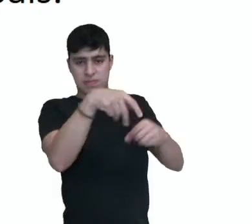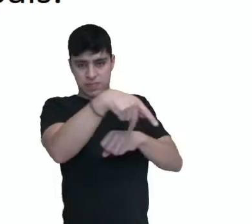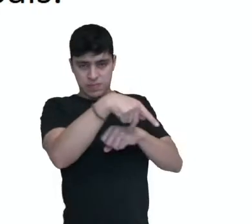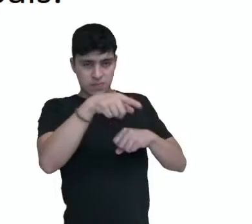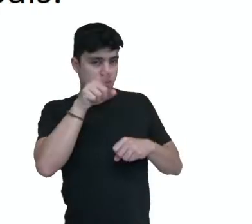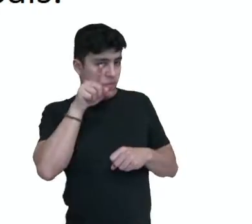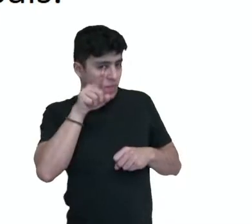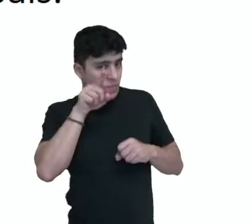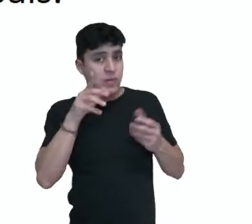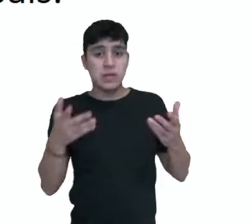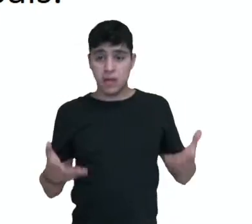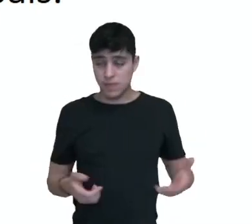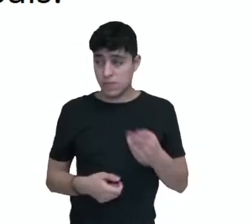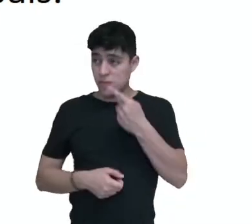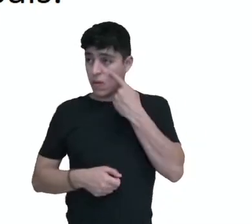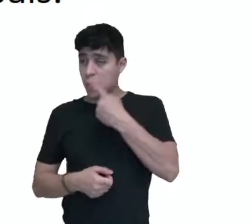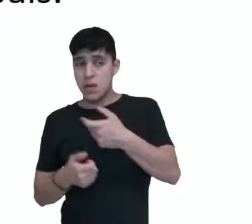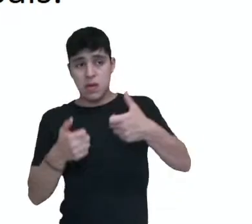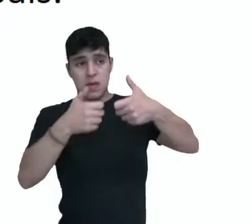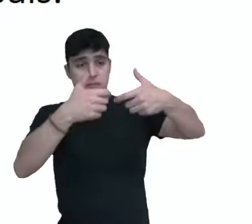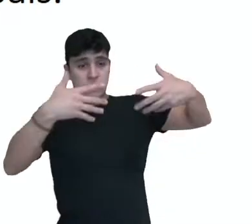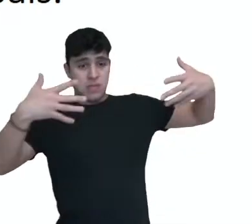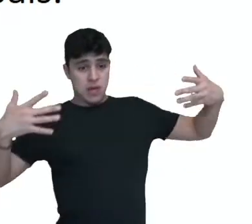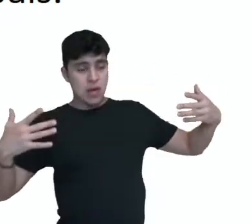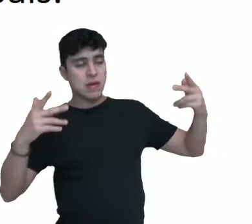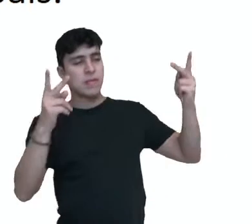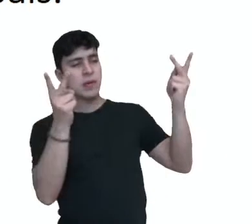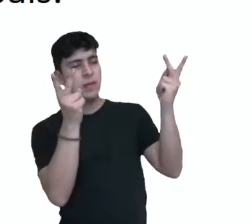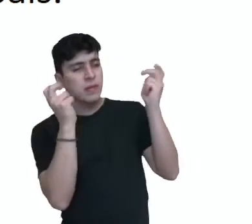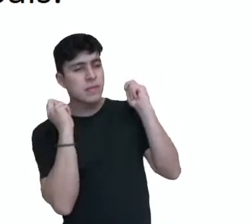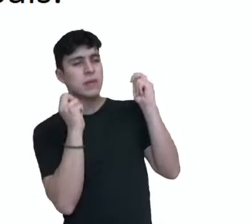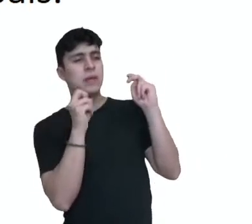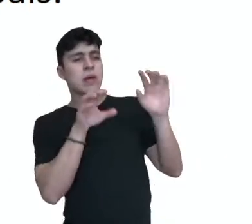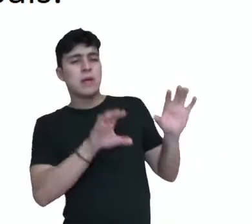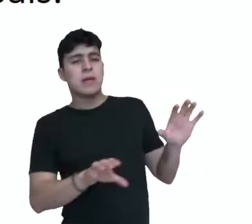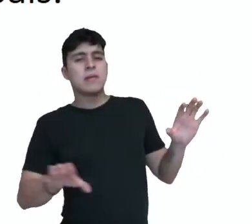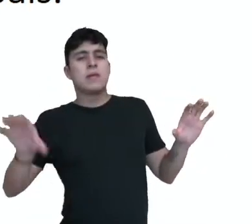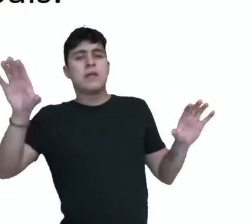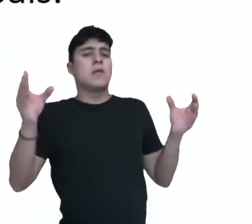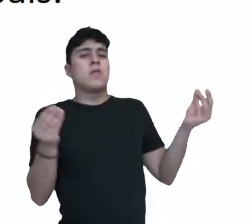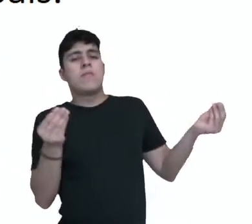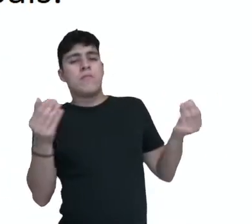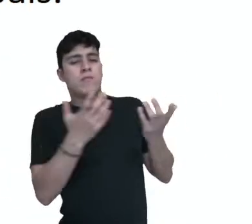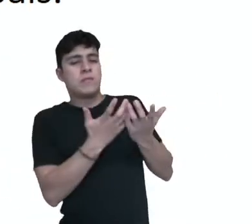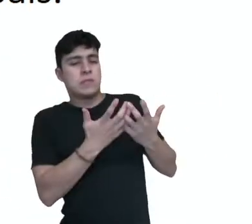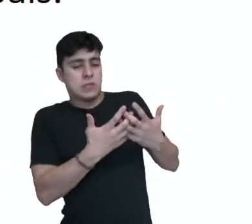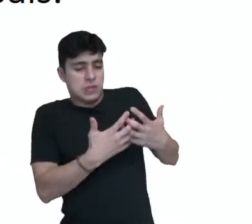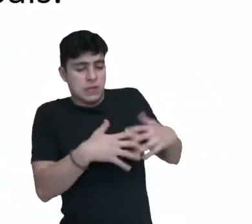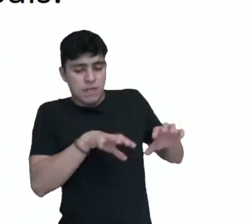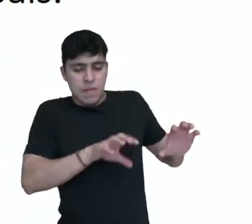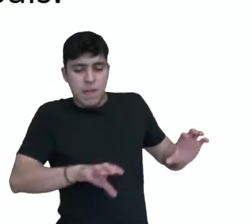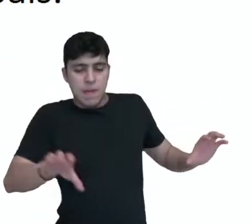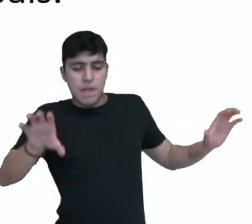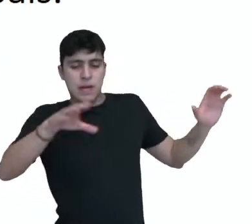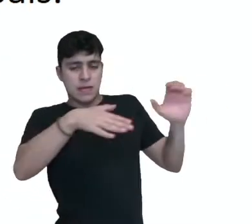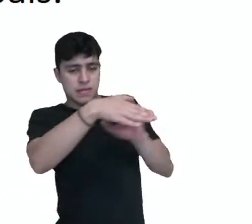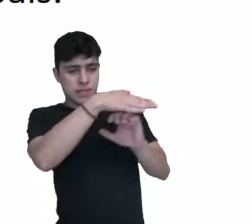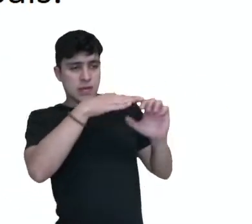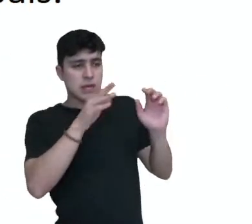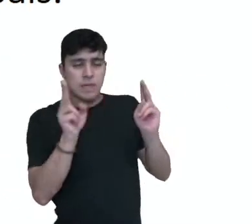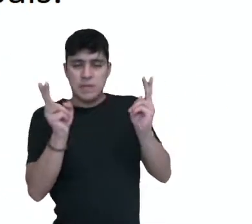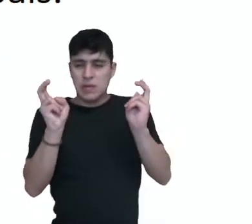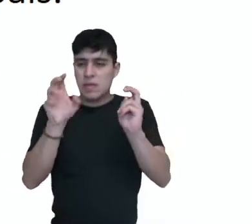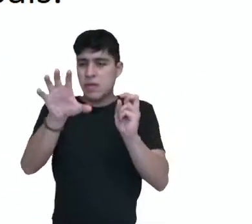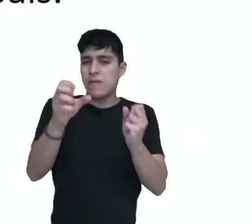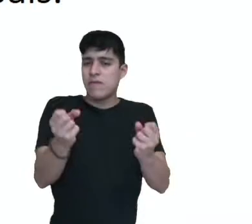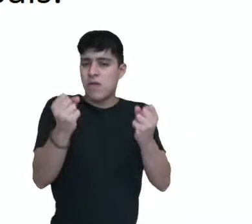esse mapa, onde literalmente você vê a estrutura da dinâmica industrial, vê uma aglomeração nesta área,